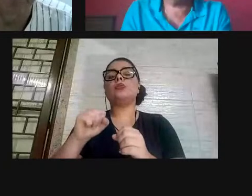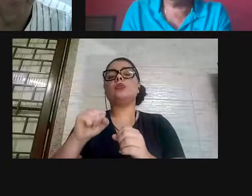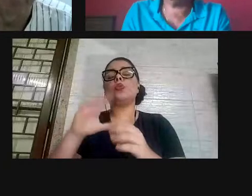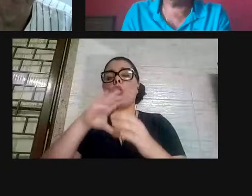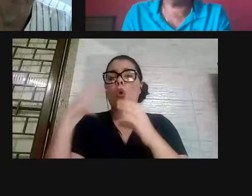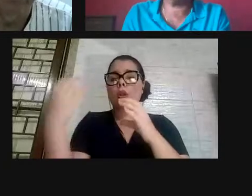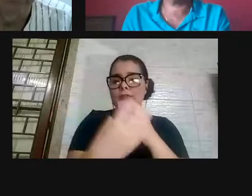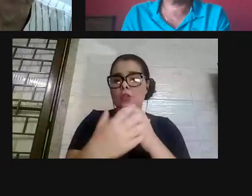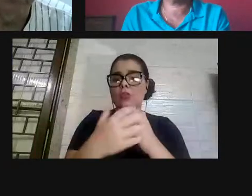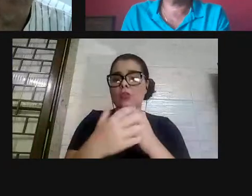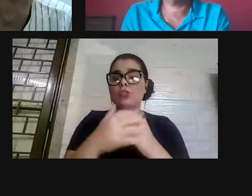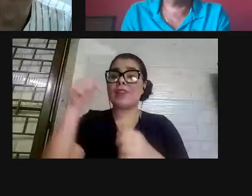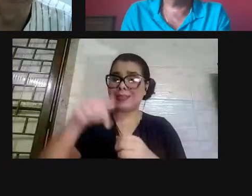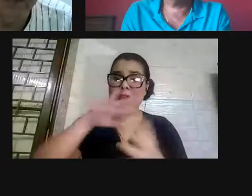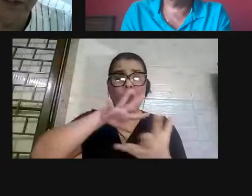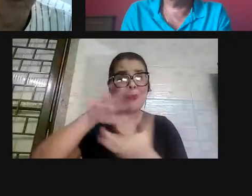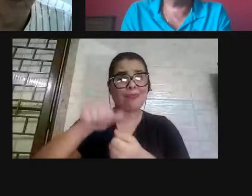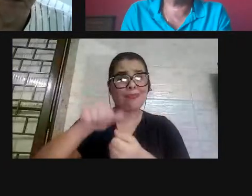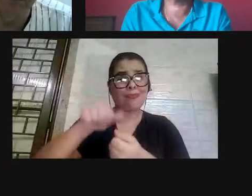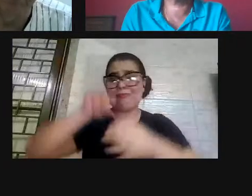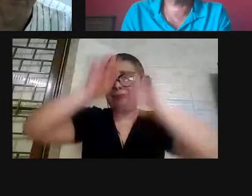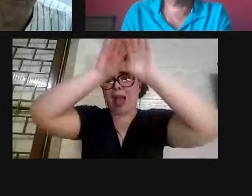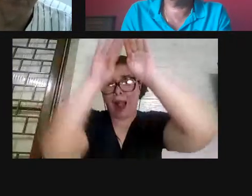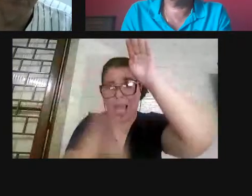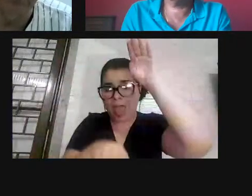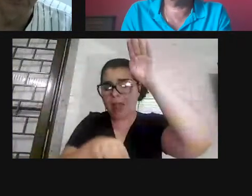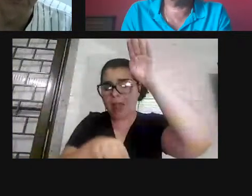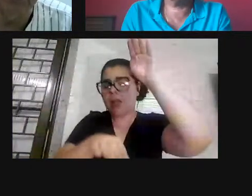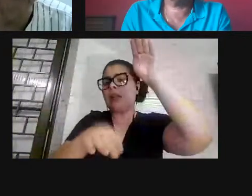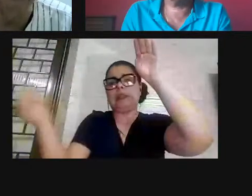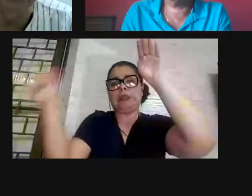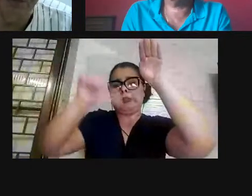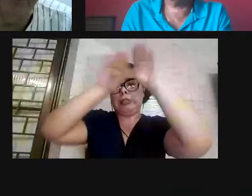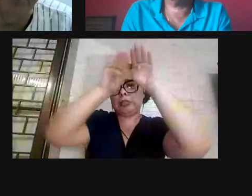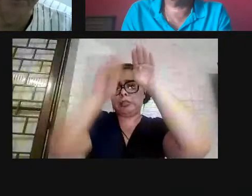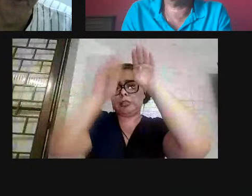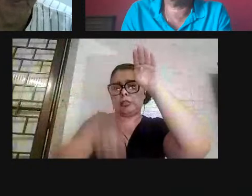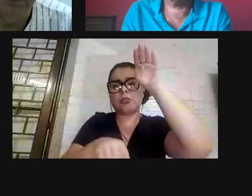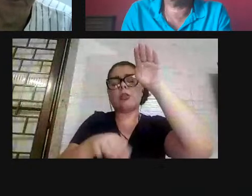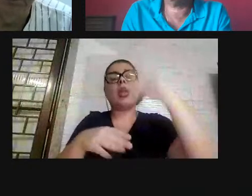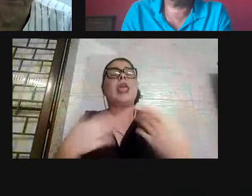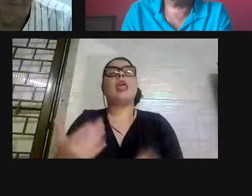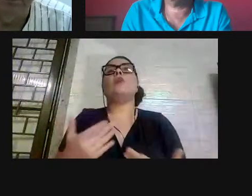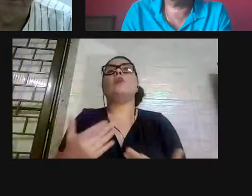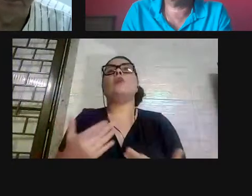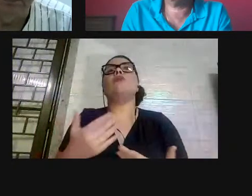desigual, será o mundo mais desigual. Eu não tenho ilusão